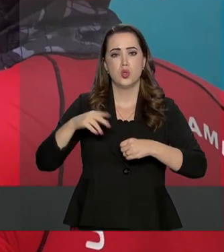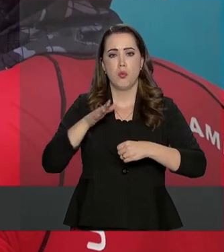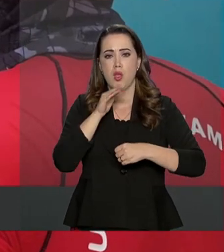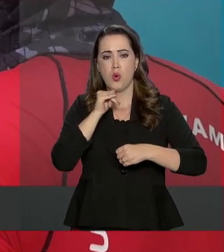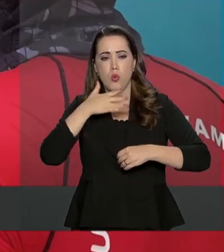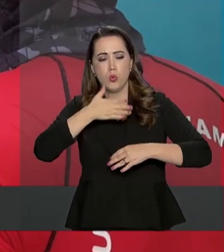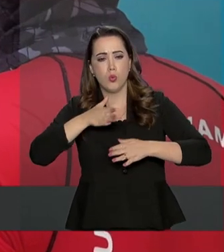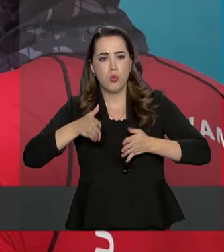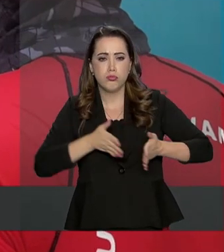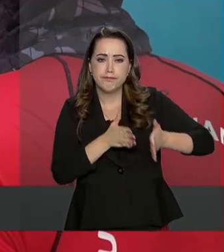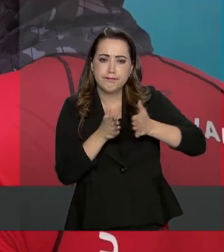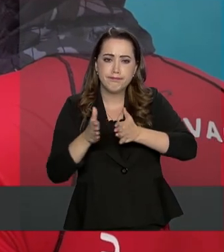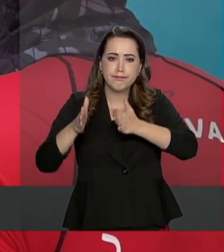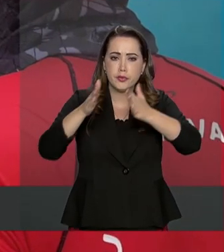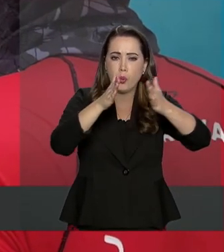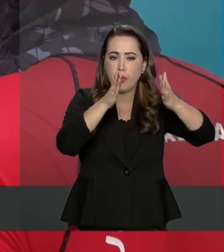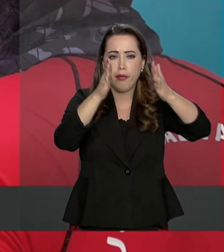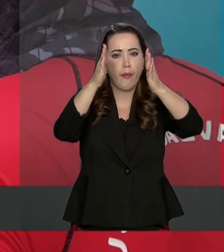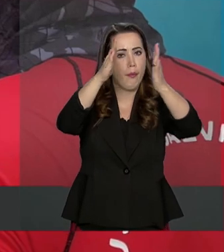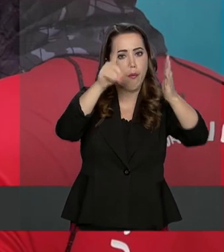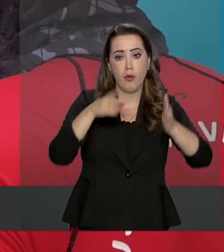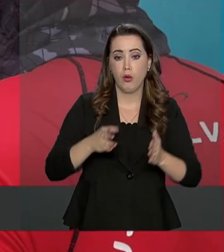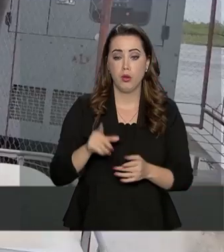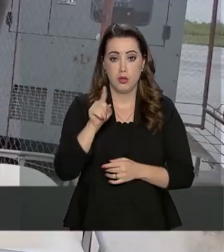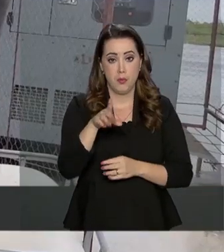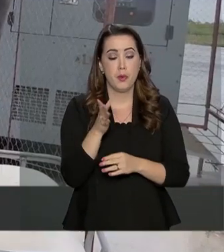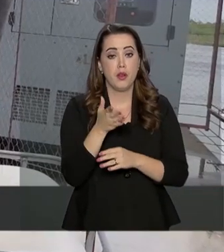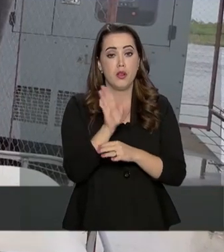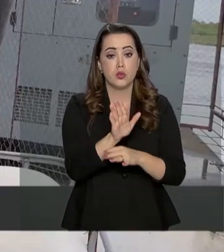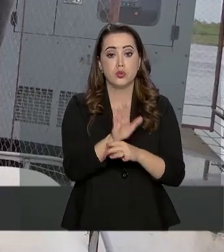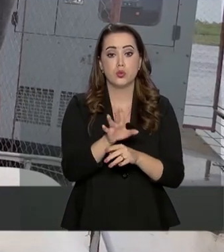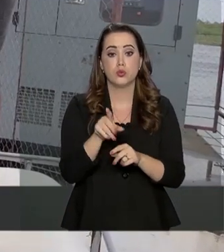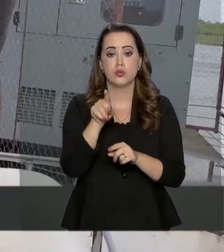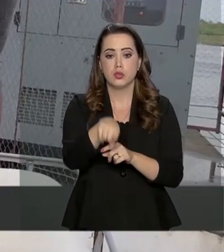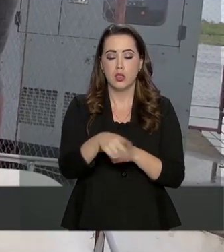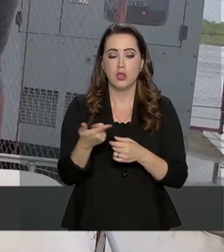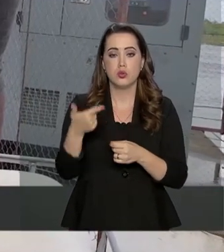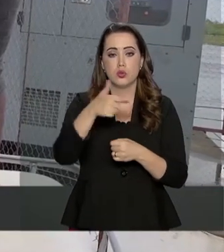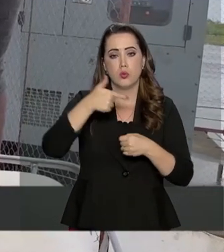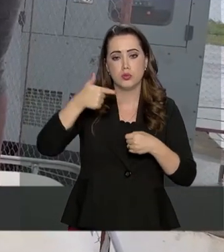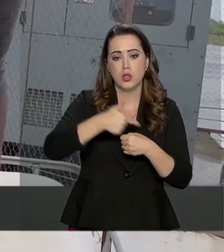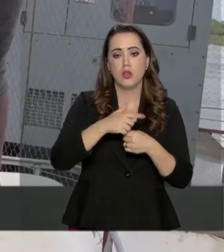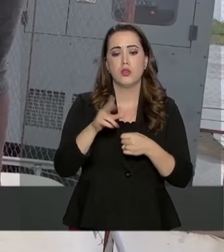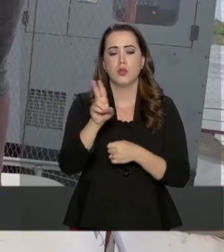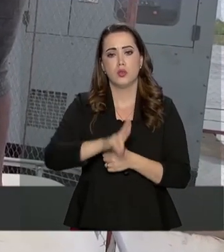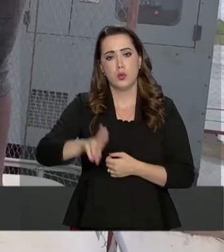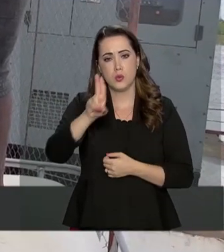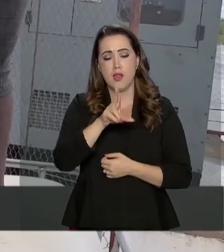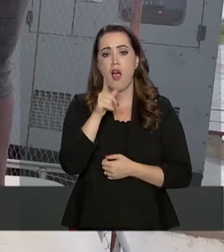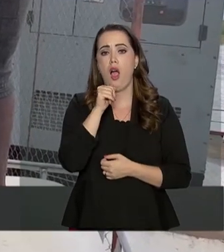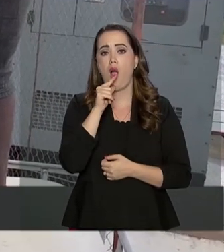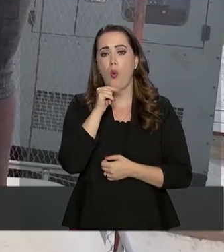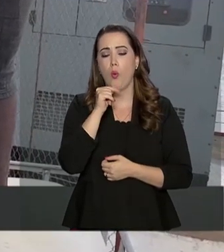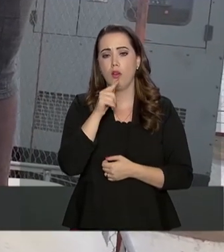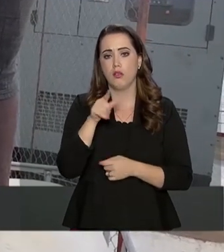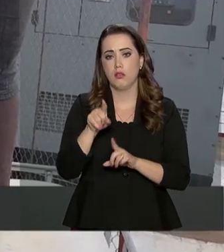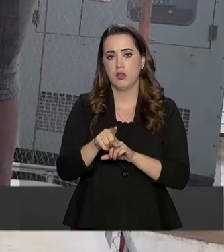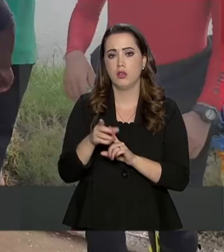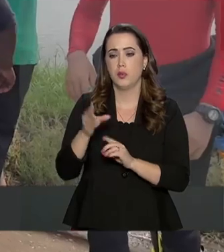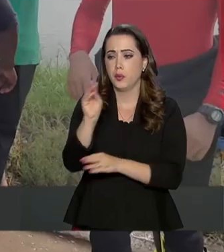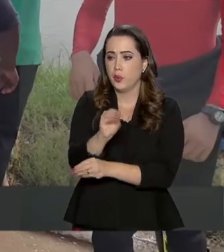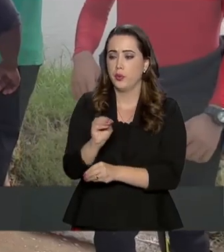Dongo para poder restabelecer as bombas que pegam água para